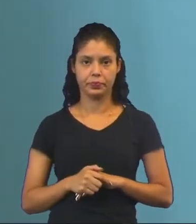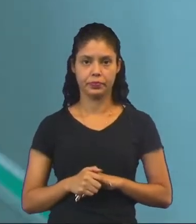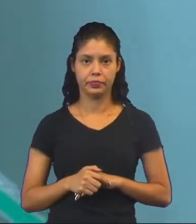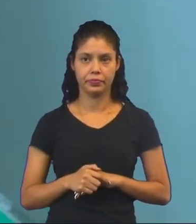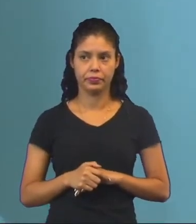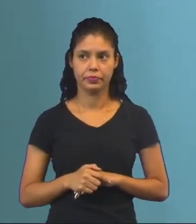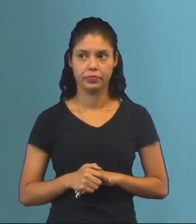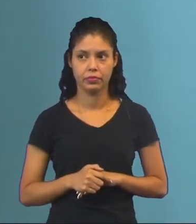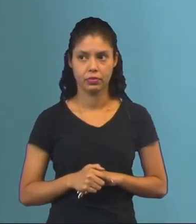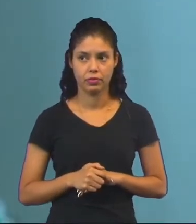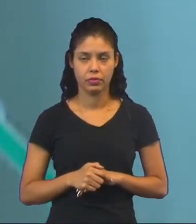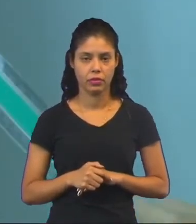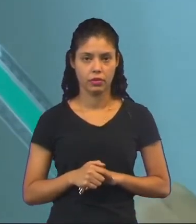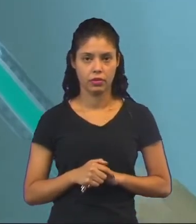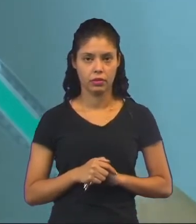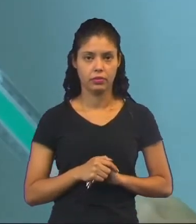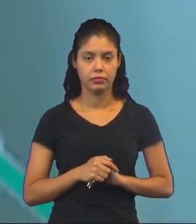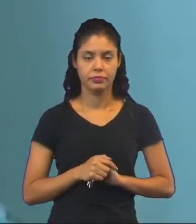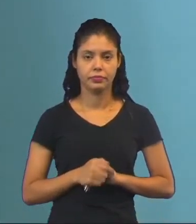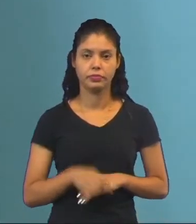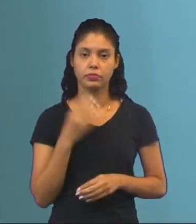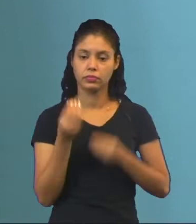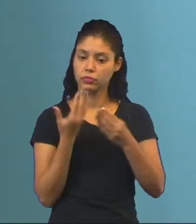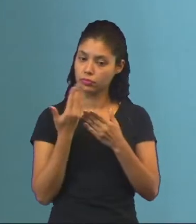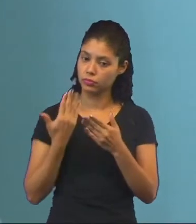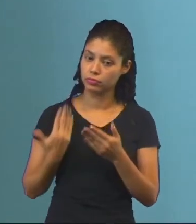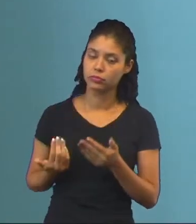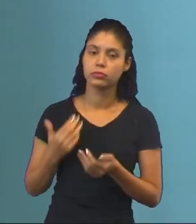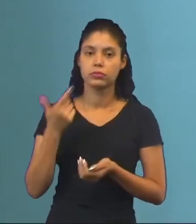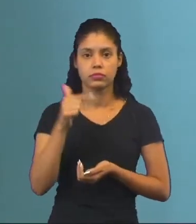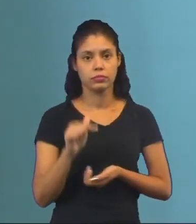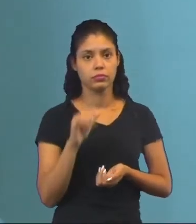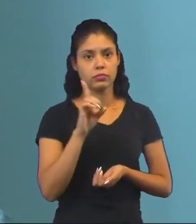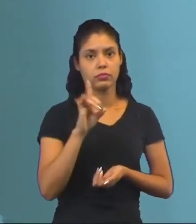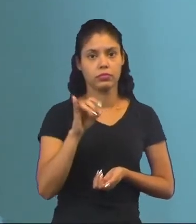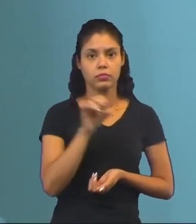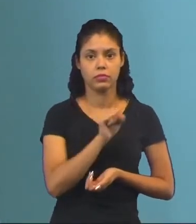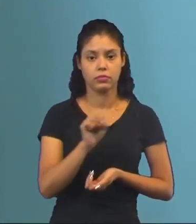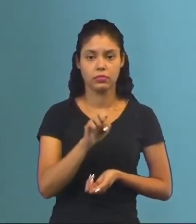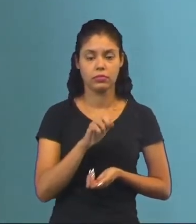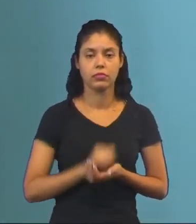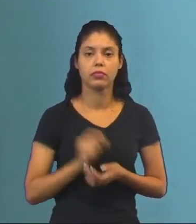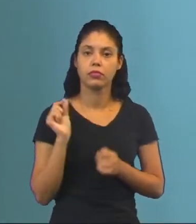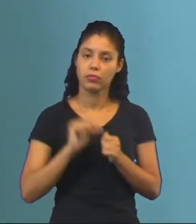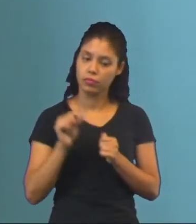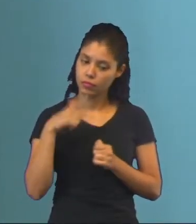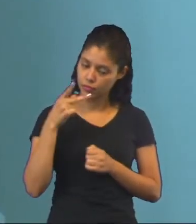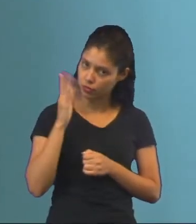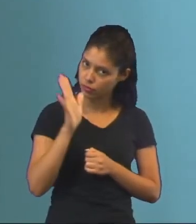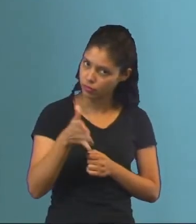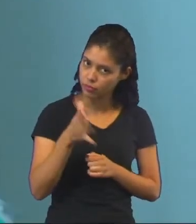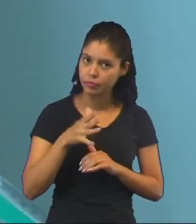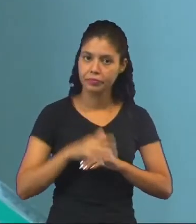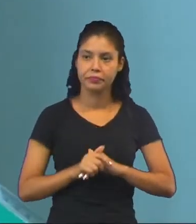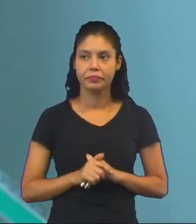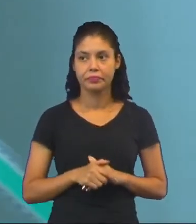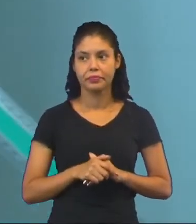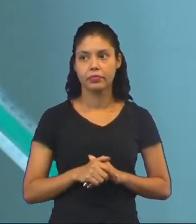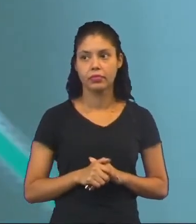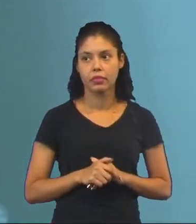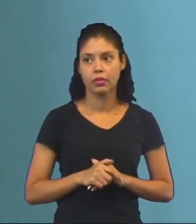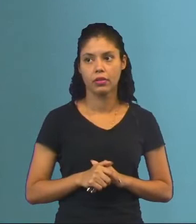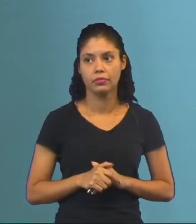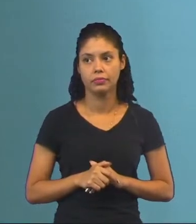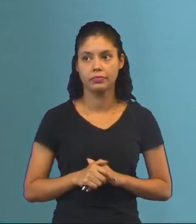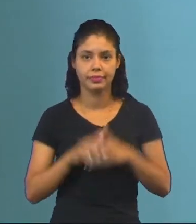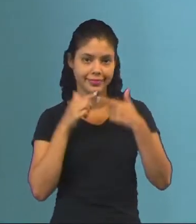Verde eu falar perguntou, como eu fiz anteriormente, mas não repetiu. Posso colocar ali disso, que afinal ele já falou. E ainda continuando,